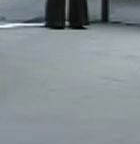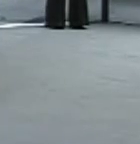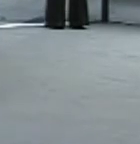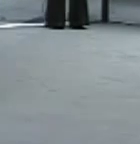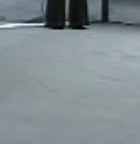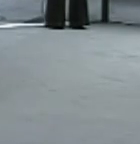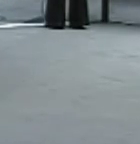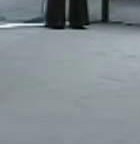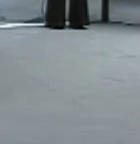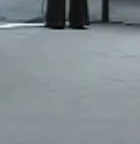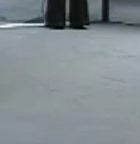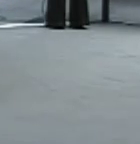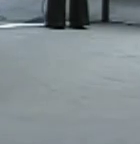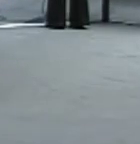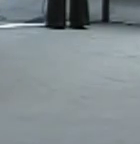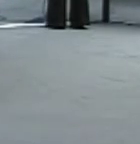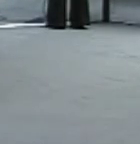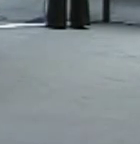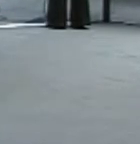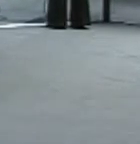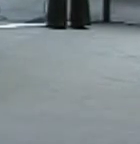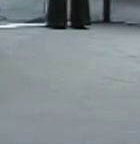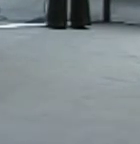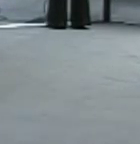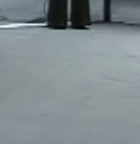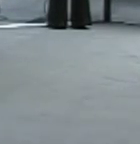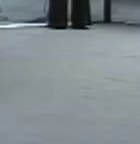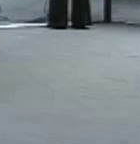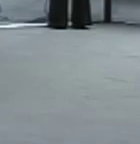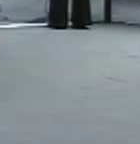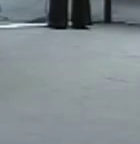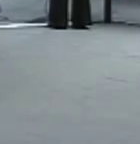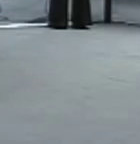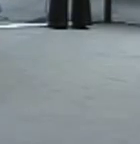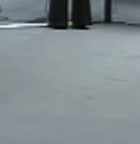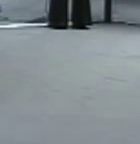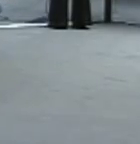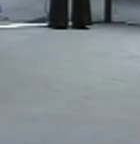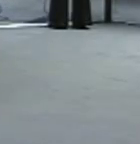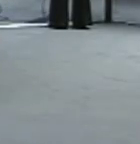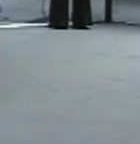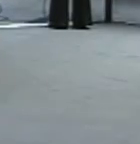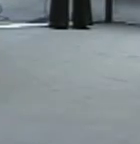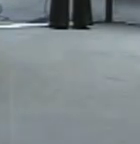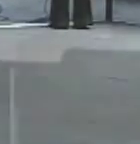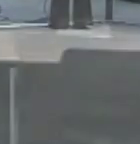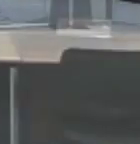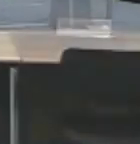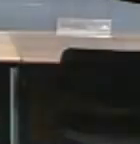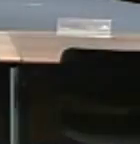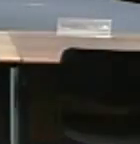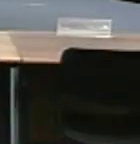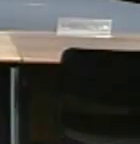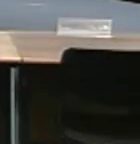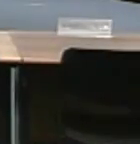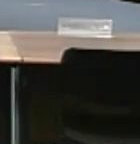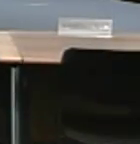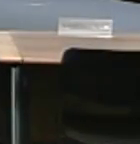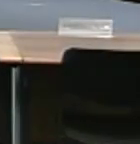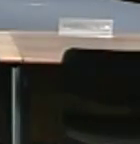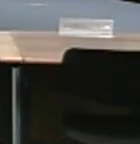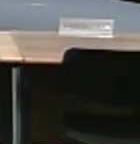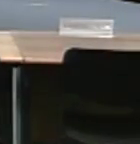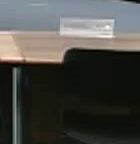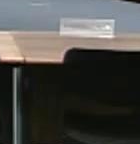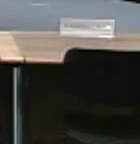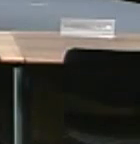de descumprimento de preceito fundamental número 4, a chamada ADPF. A é um instrumento do direito brasileiro usado para